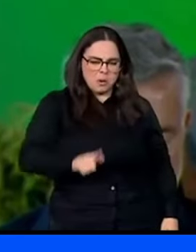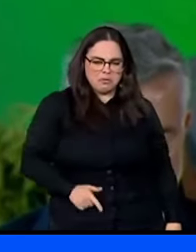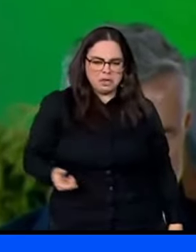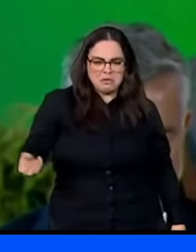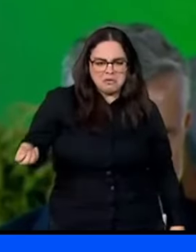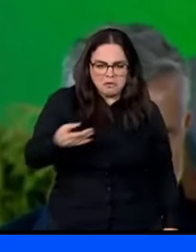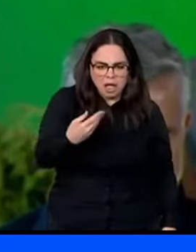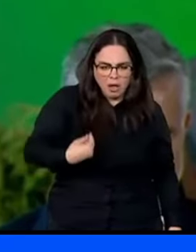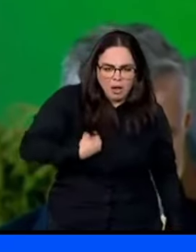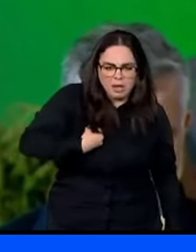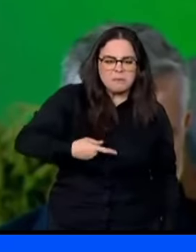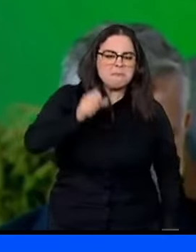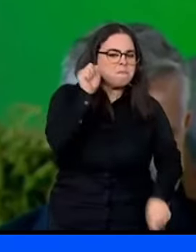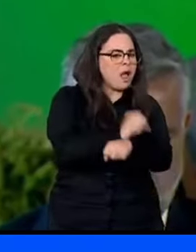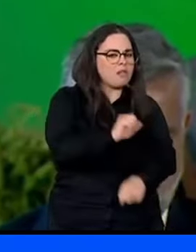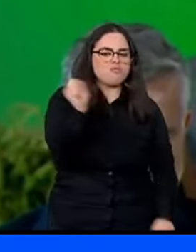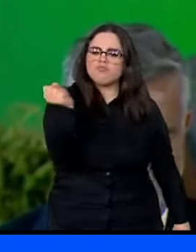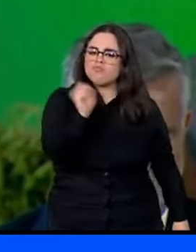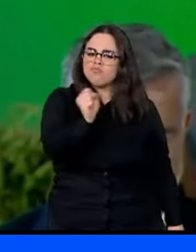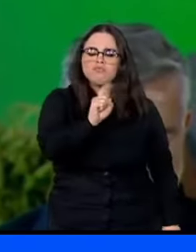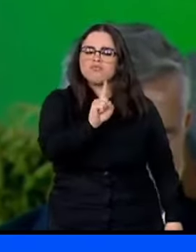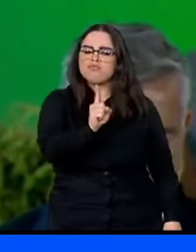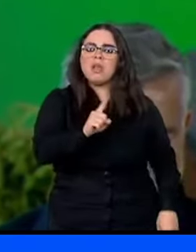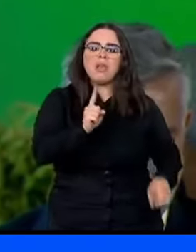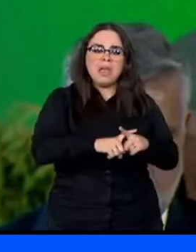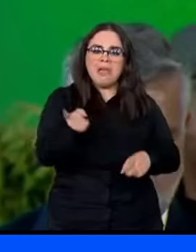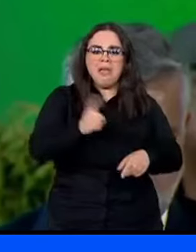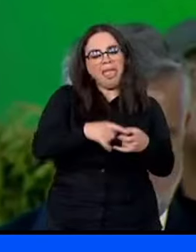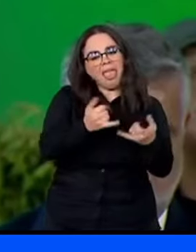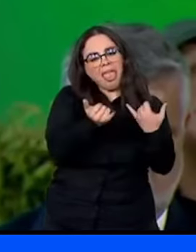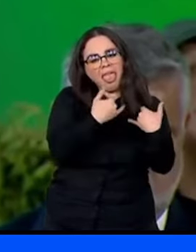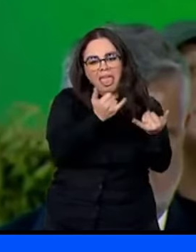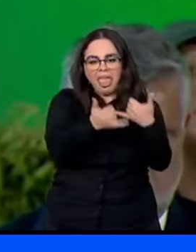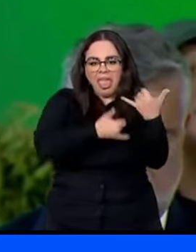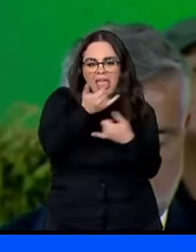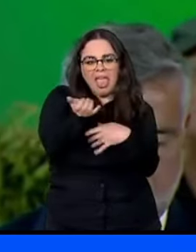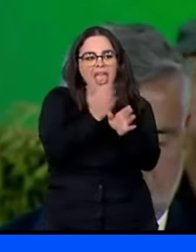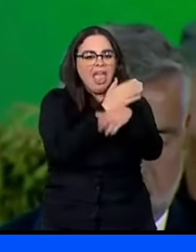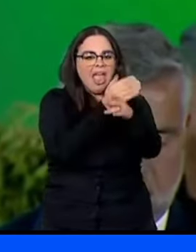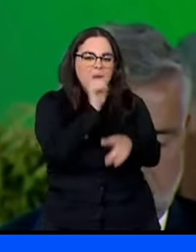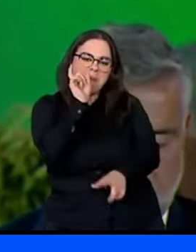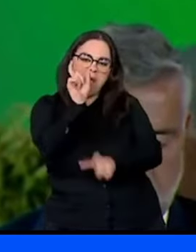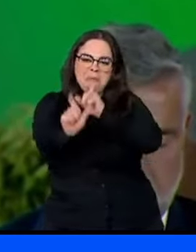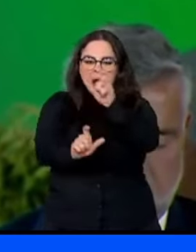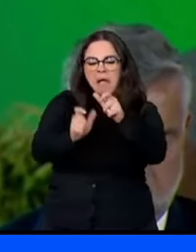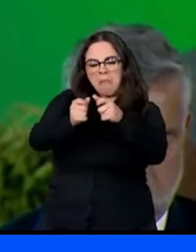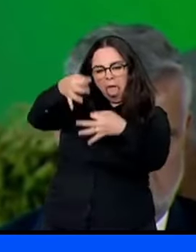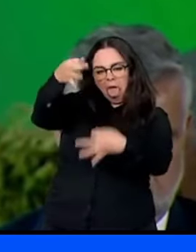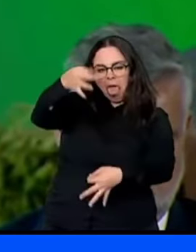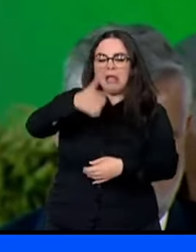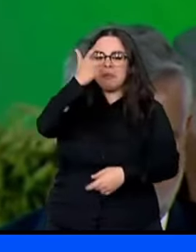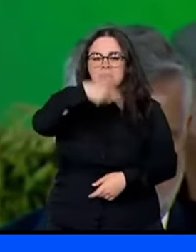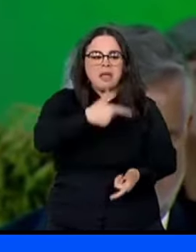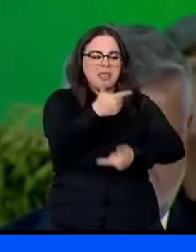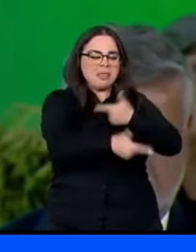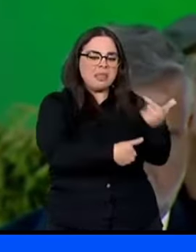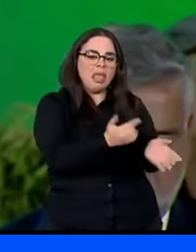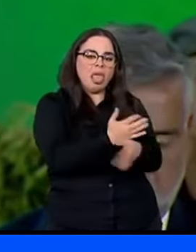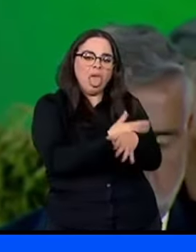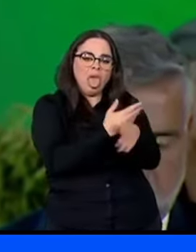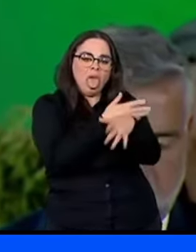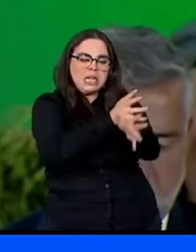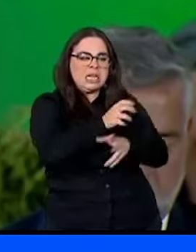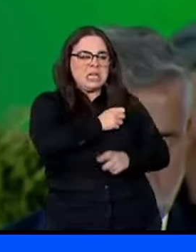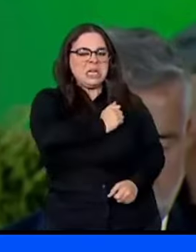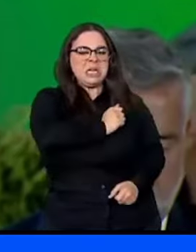As coisas não vão parar Porque eu não voltei para brincar Eu não voltei para xingar ninguém Eu não voltei para trabalhar Com angústia e